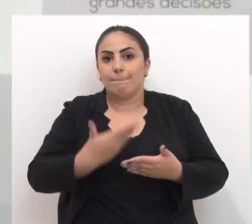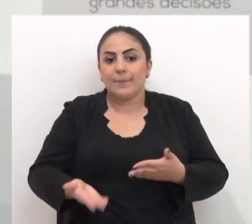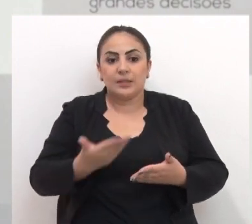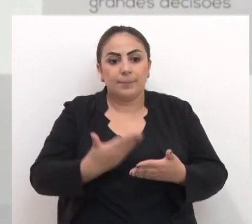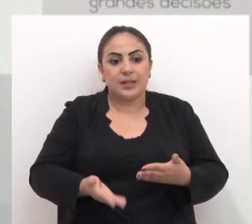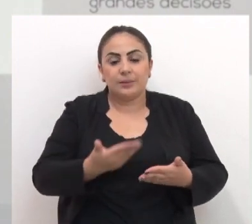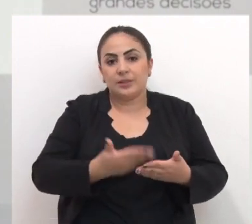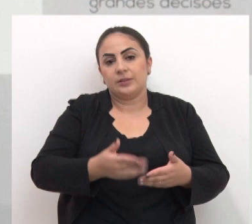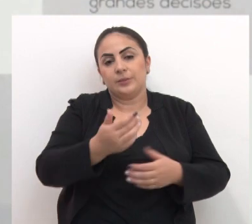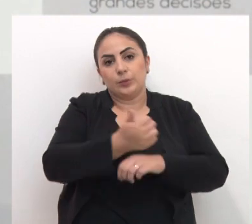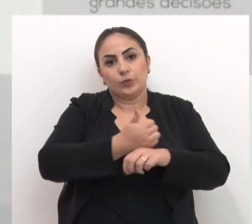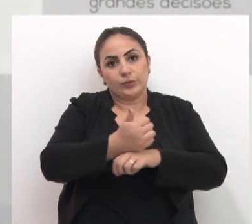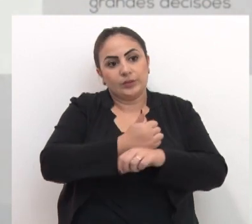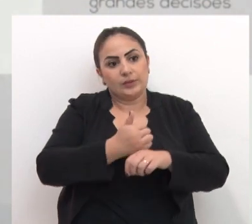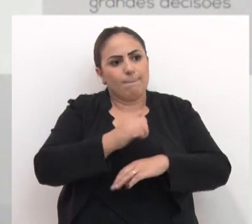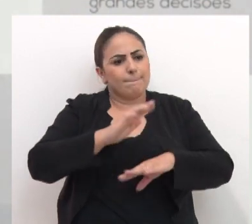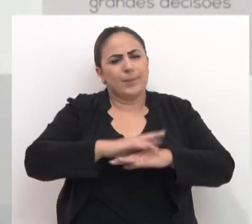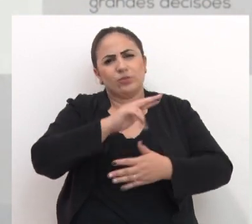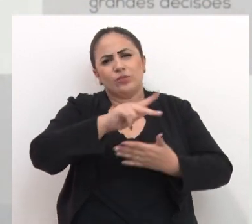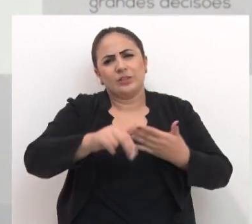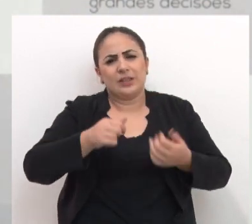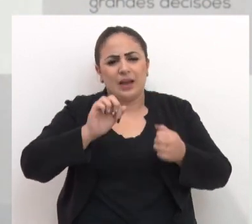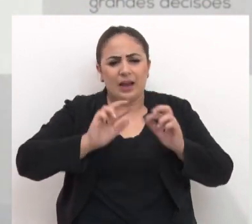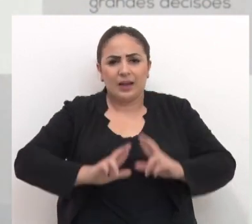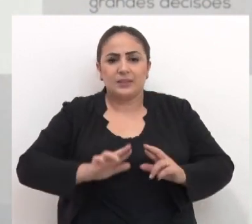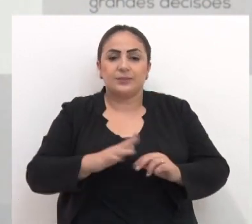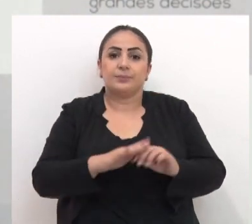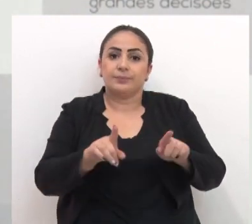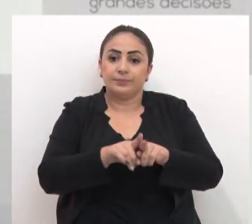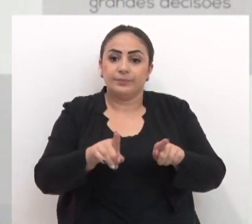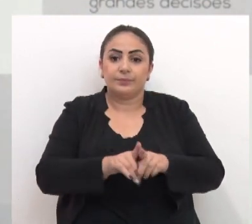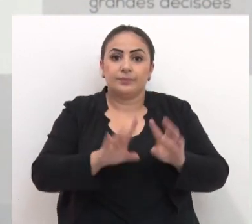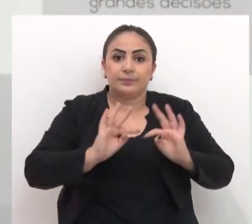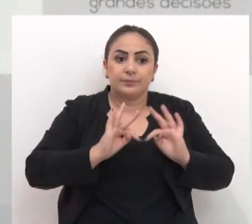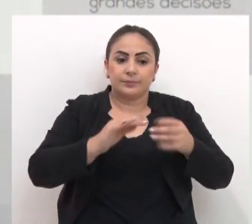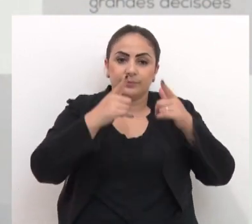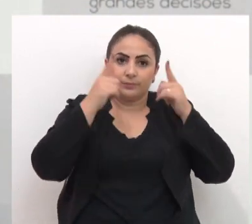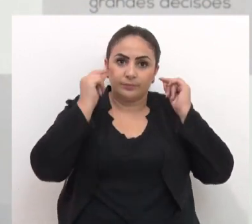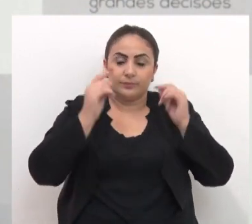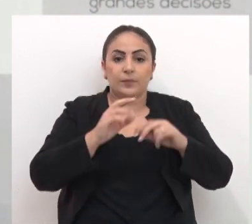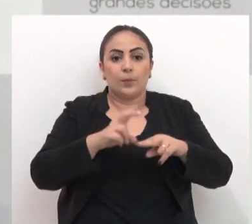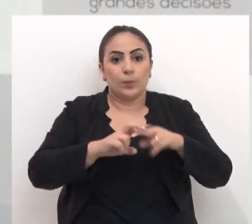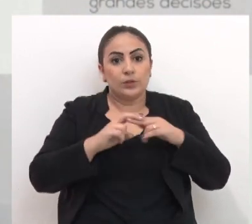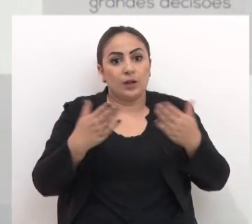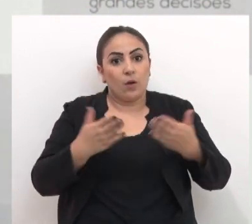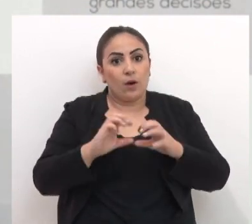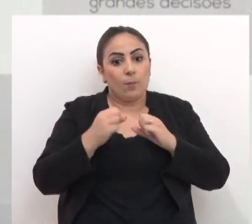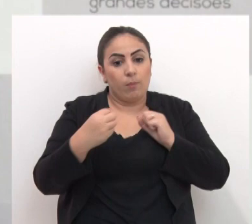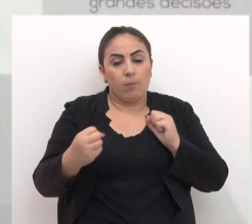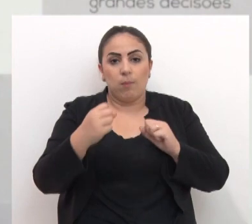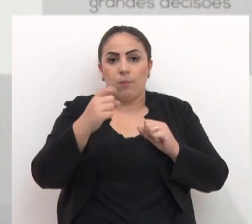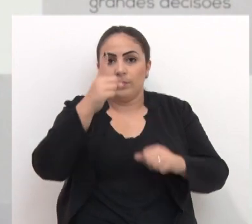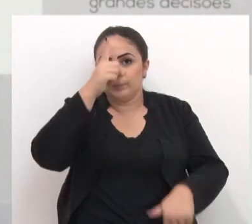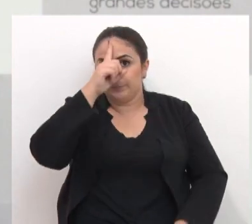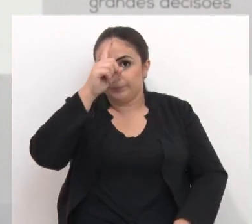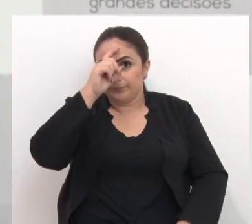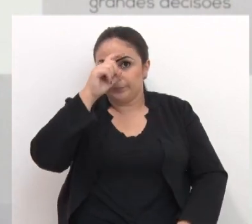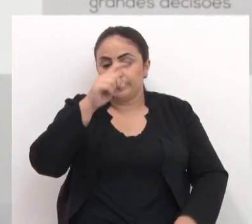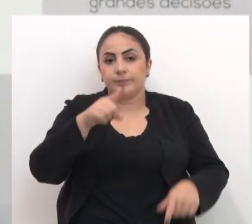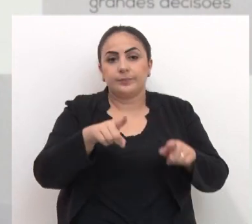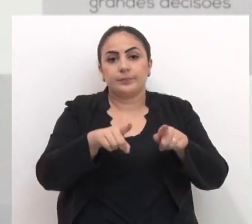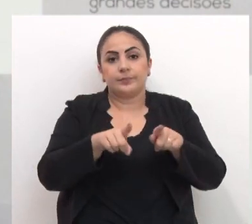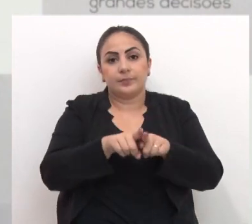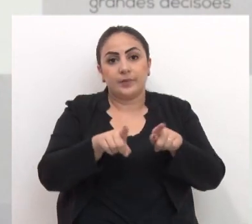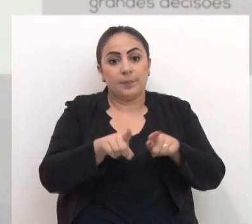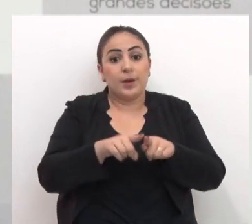existe uma defasagem de profissionais das mais diversas áreas entre elas técnico e enfermagem. Agora com a ampliação do